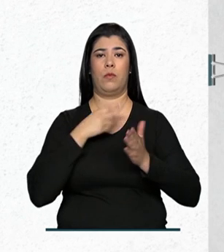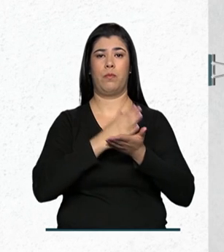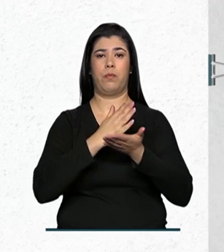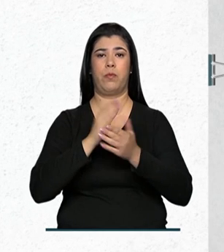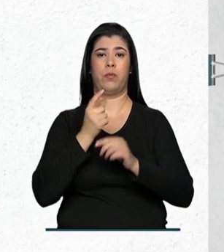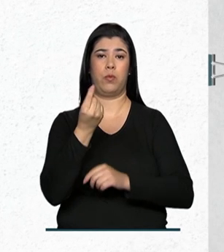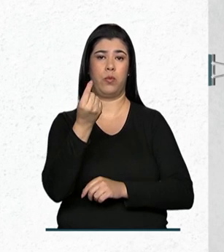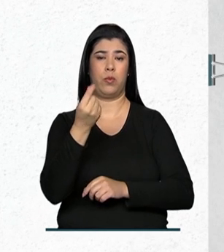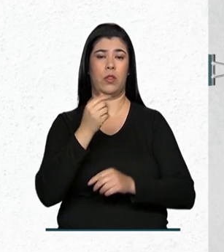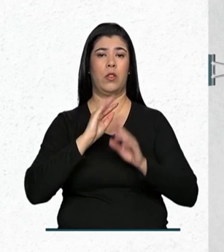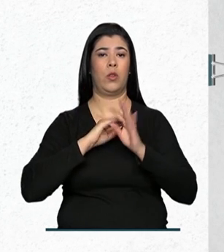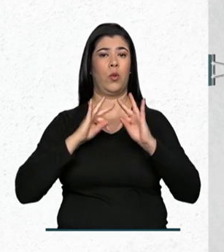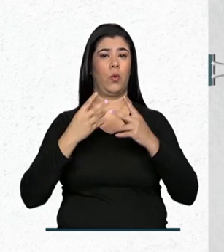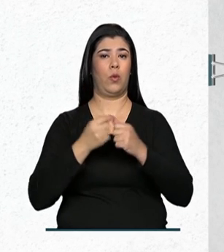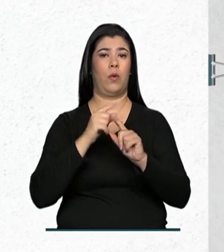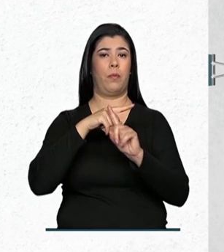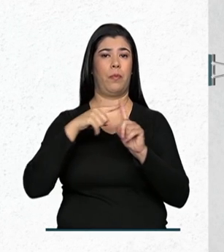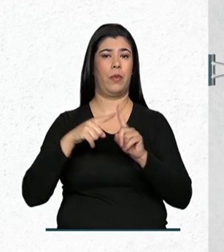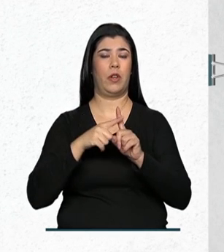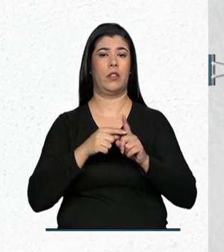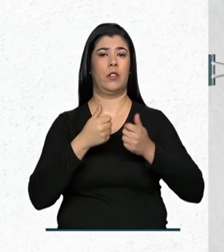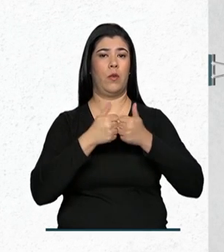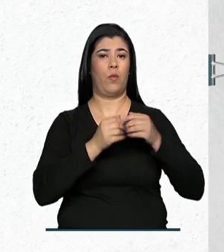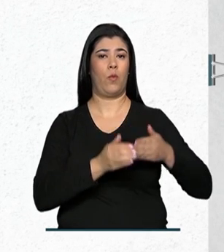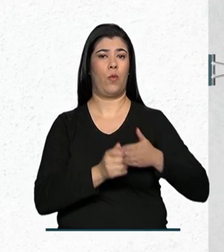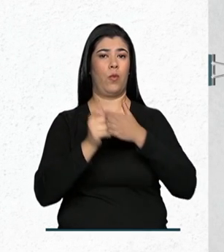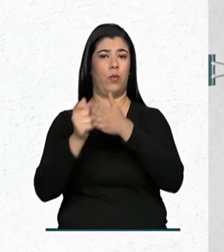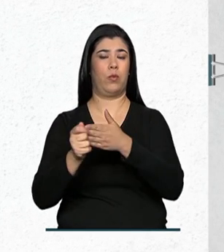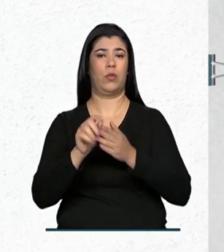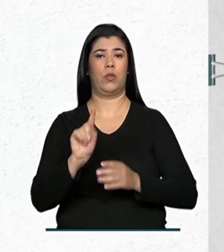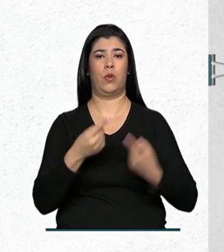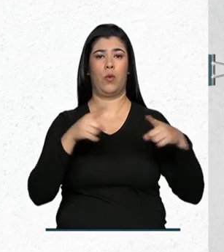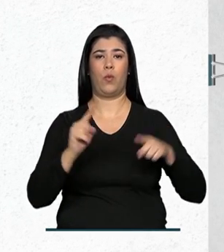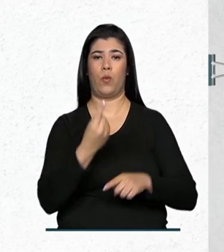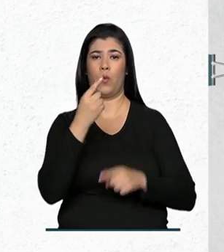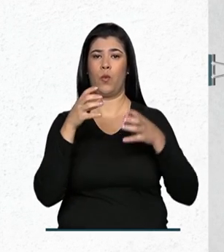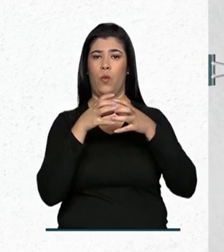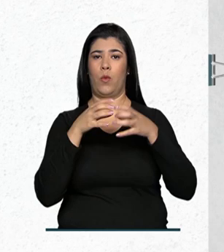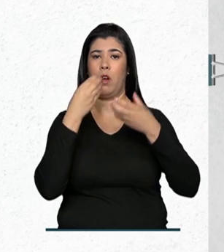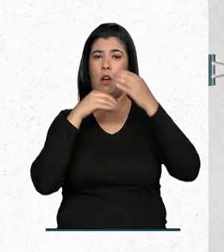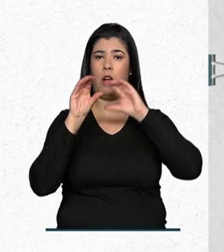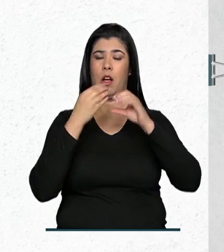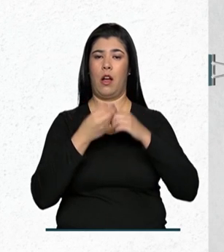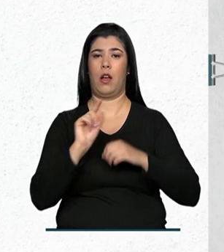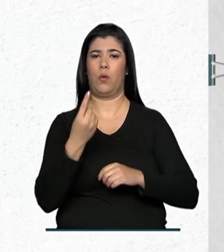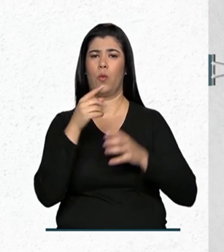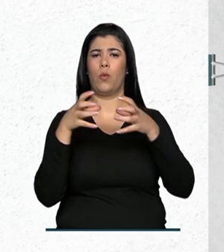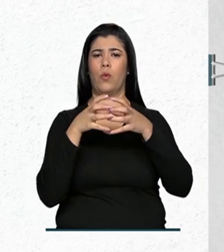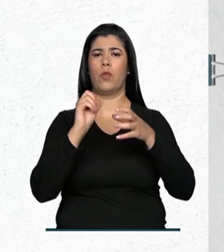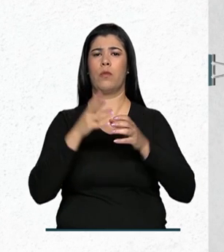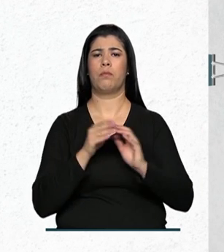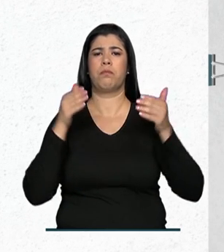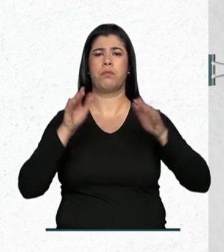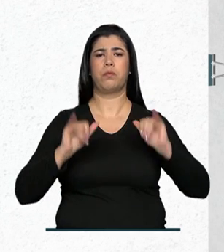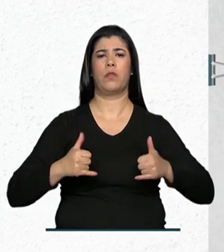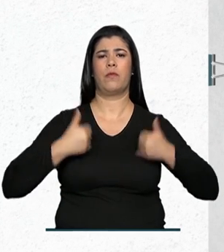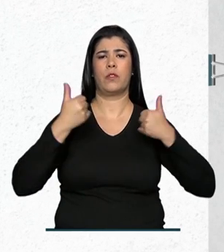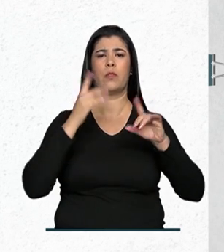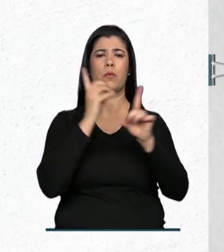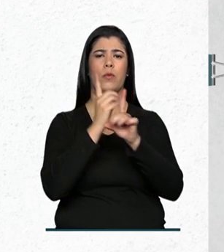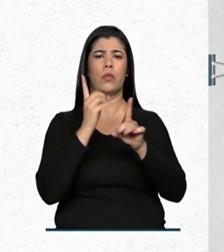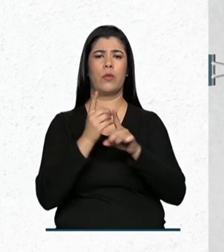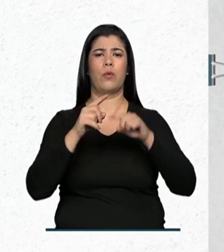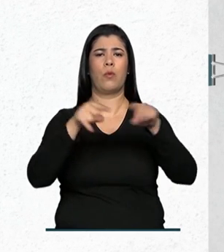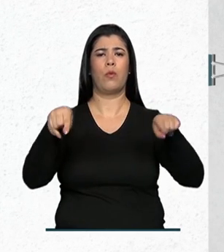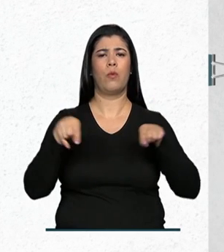ou parcialmente o transporte de solistas e grupos de música para participação em festivais, encontros, salas,